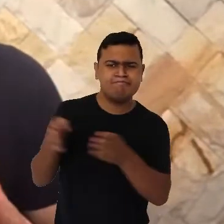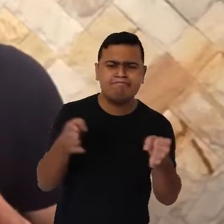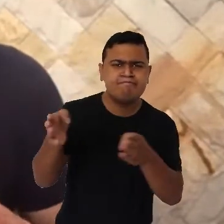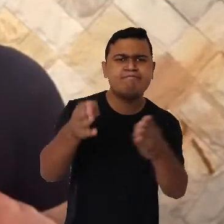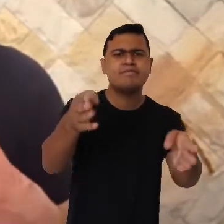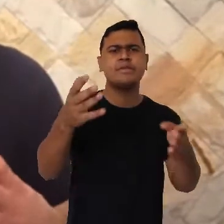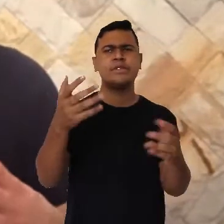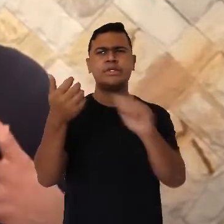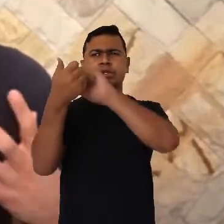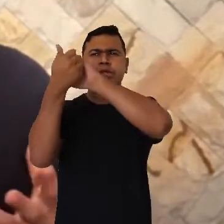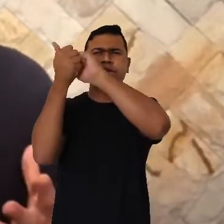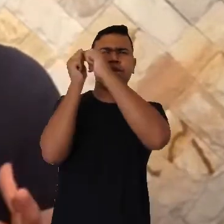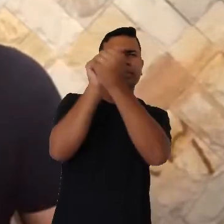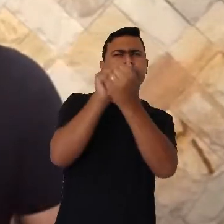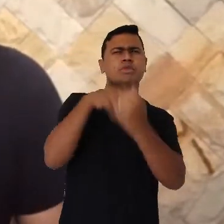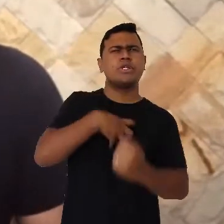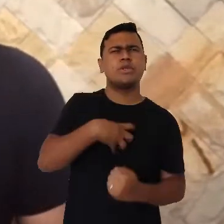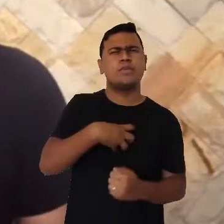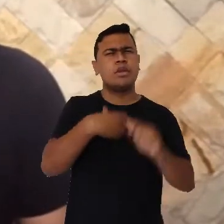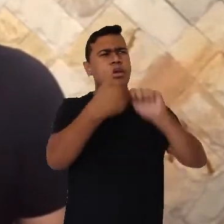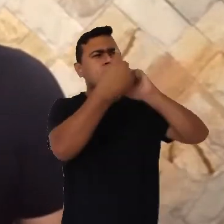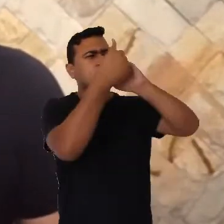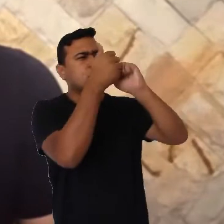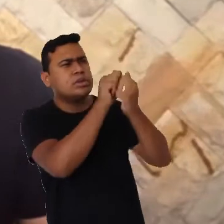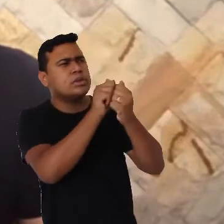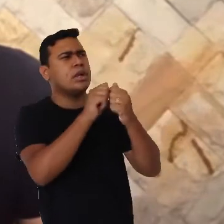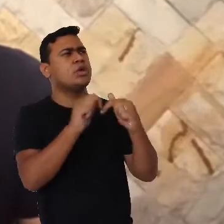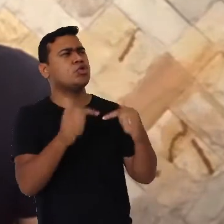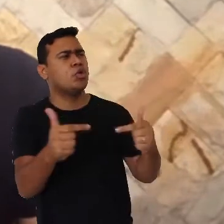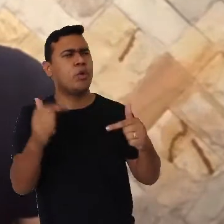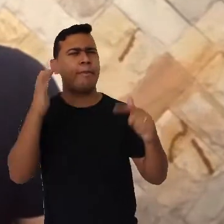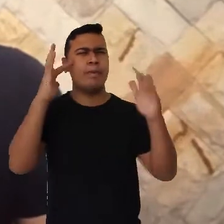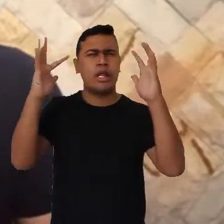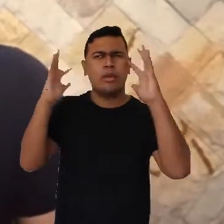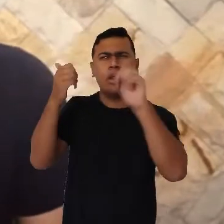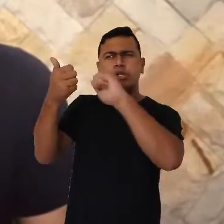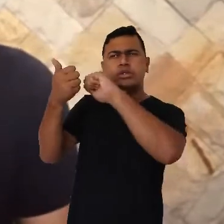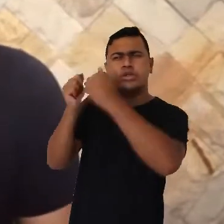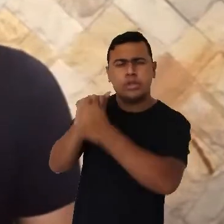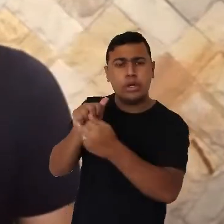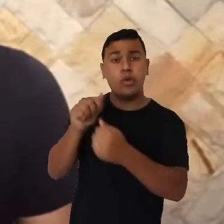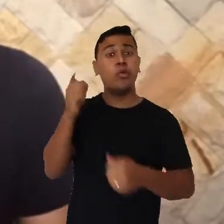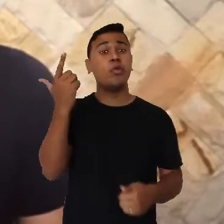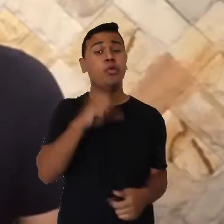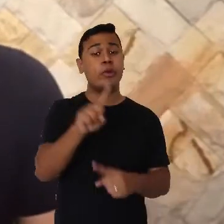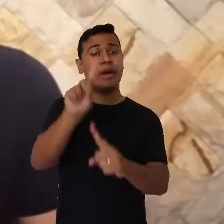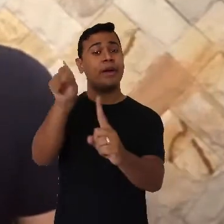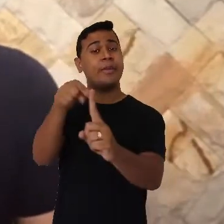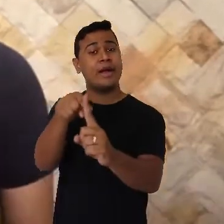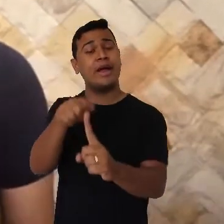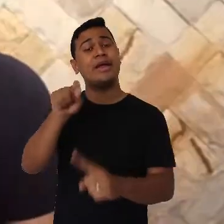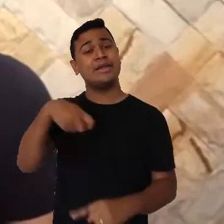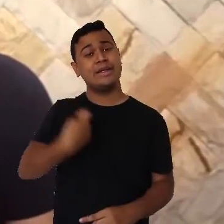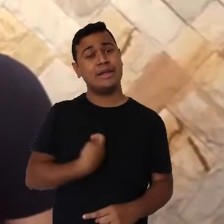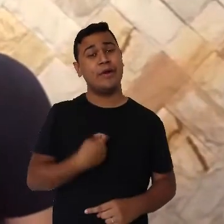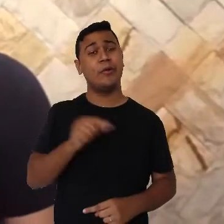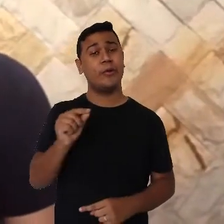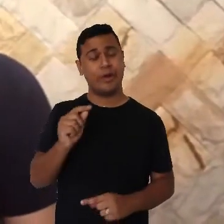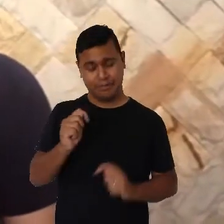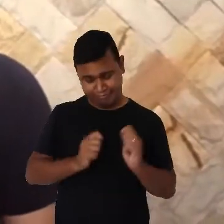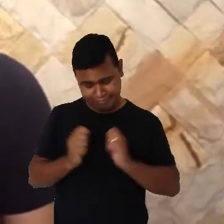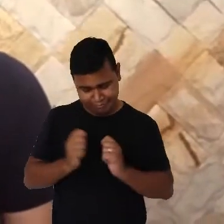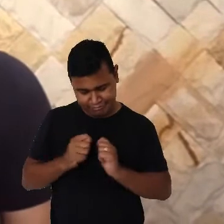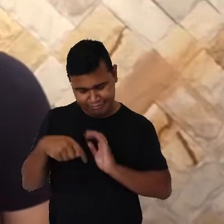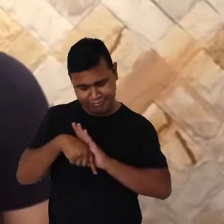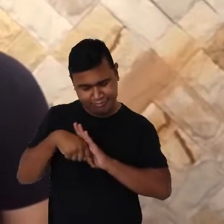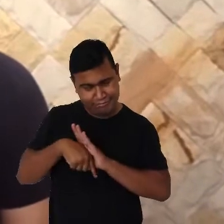pensamentos, sentimentos e ações para conseguir um objetivo específico, nós estamos nos autorregulando. Alguns estudos